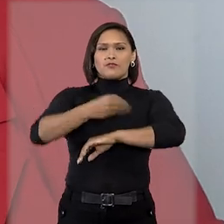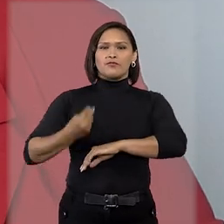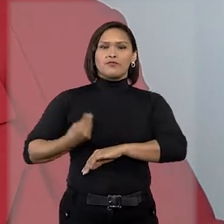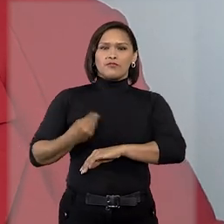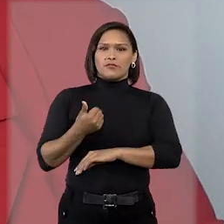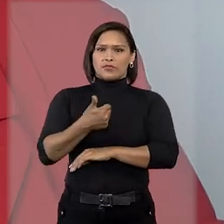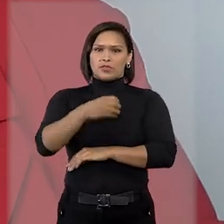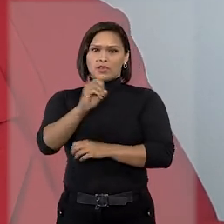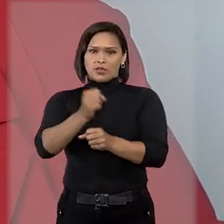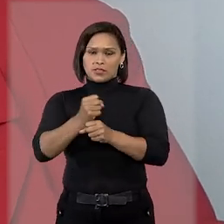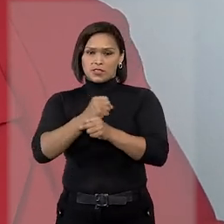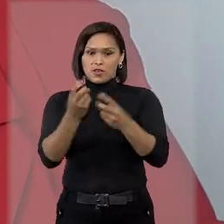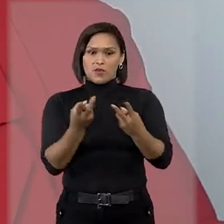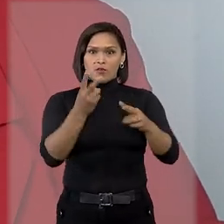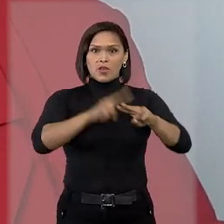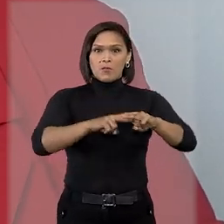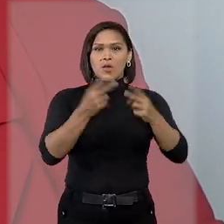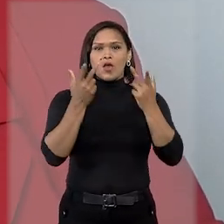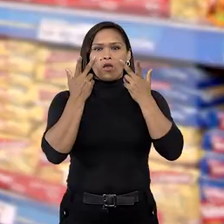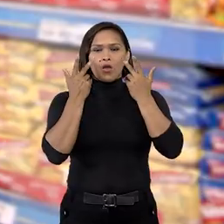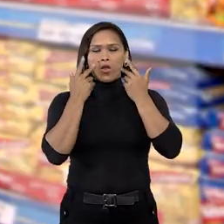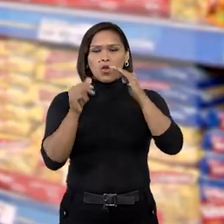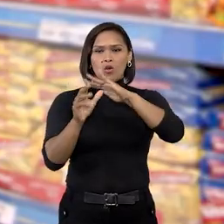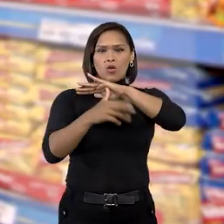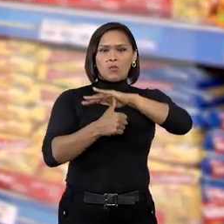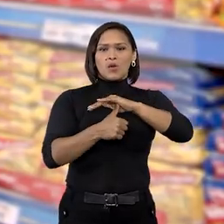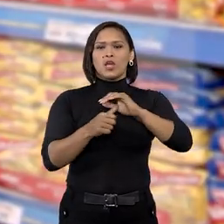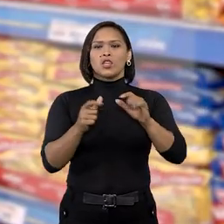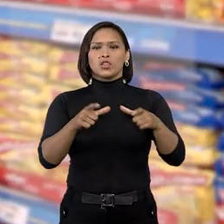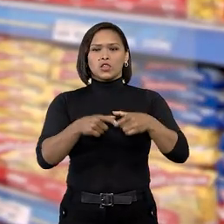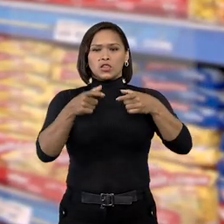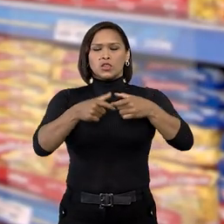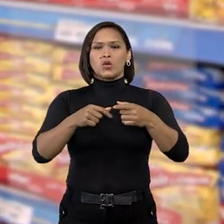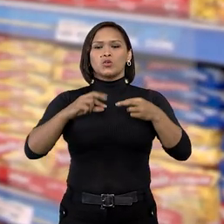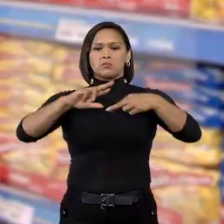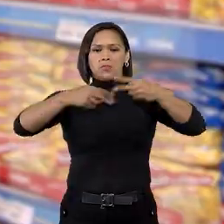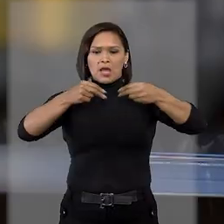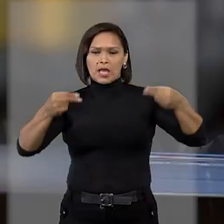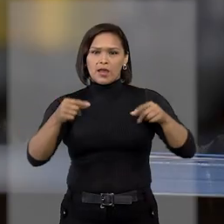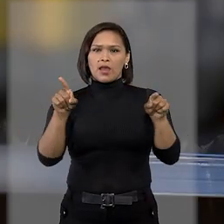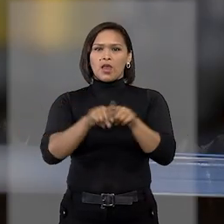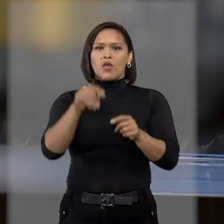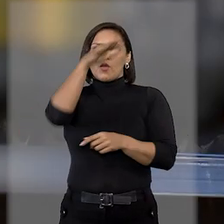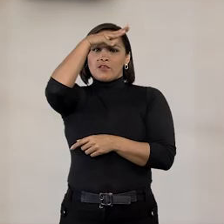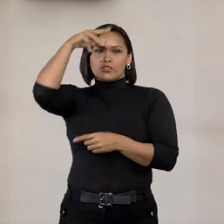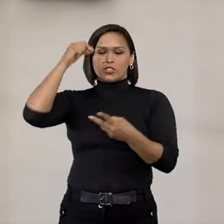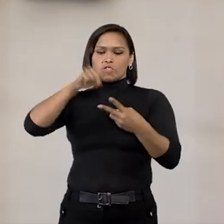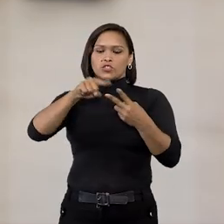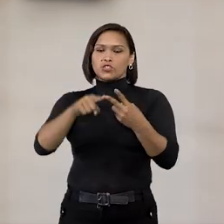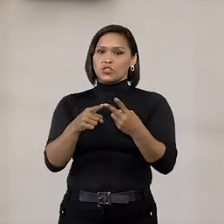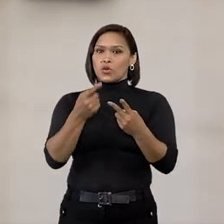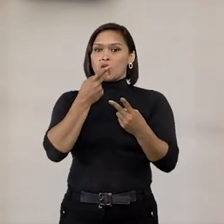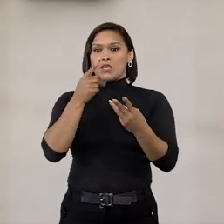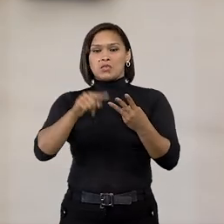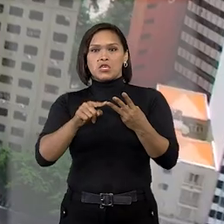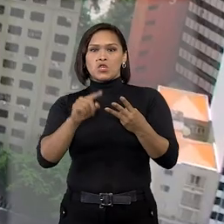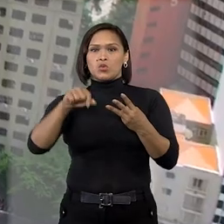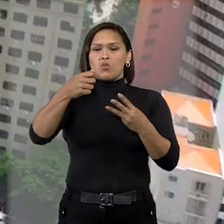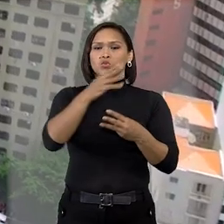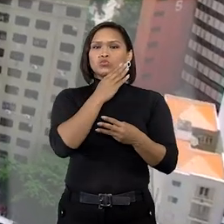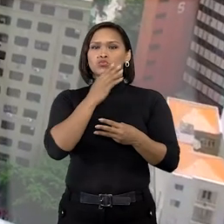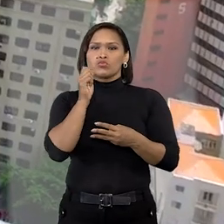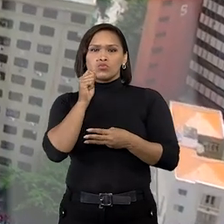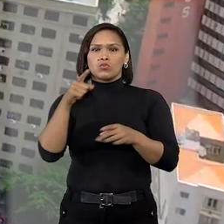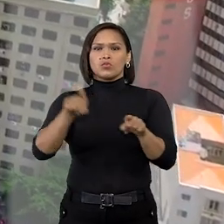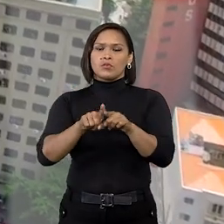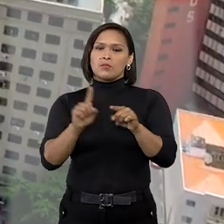de 10 anos, foi presa em flagrante após furtar dois pacotes de macarrão instantâneo, dois refrigerantes e um refresco em pó. Ao